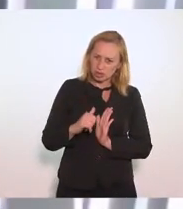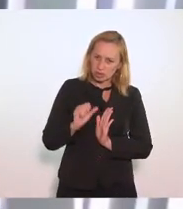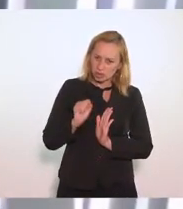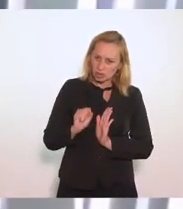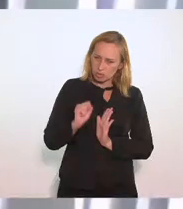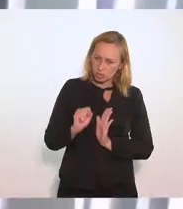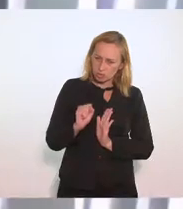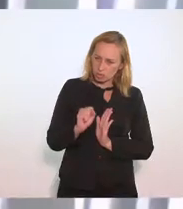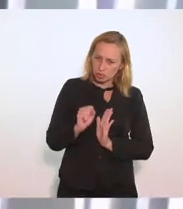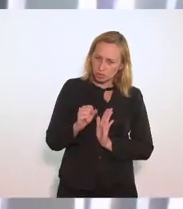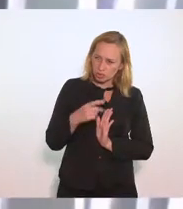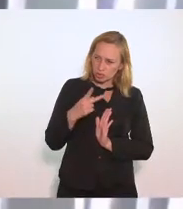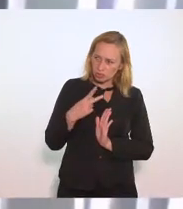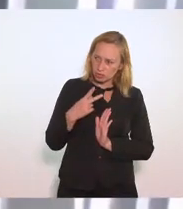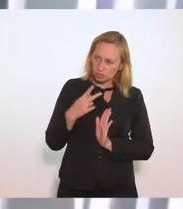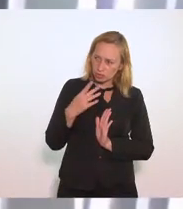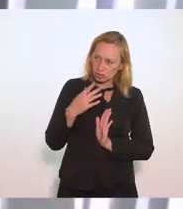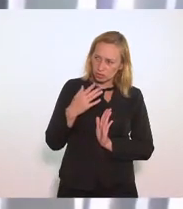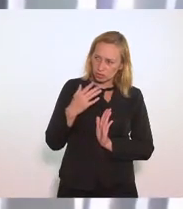enganado, presidente? Desculpe